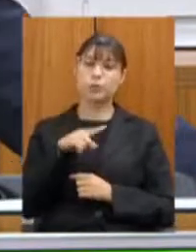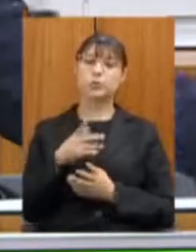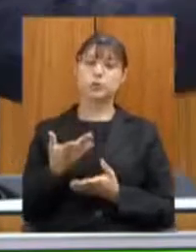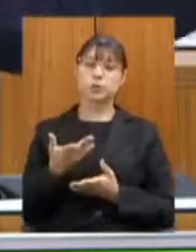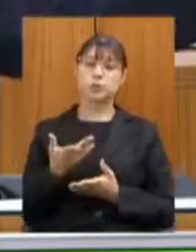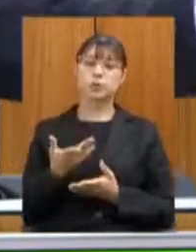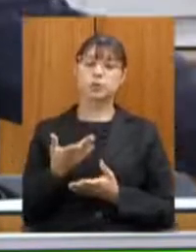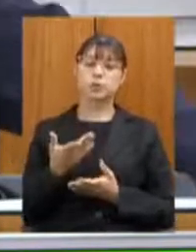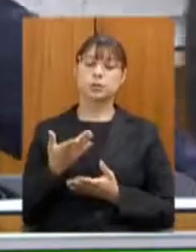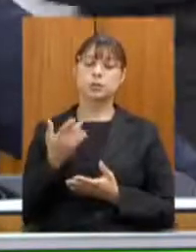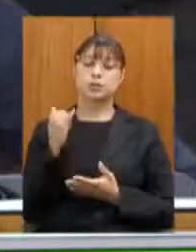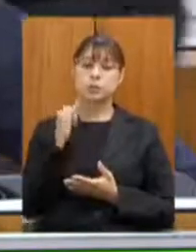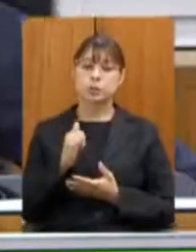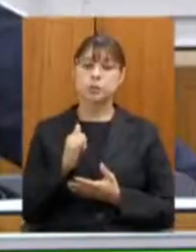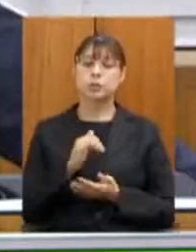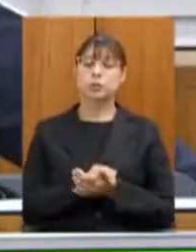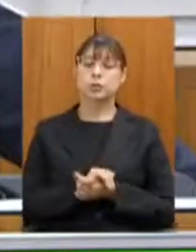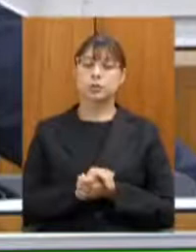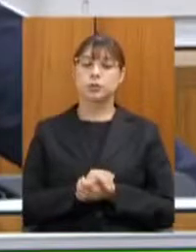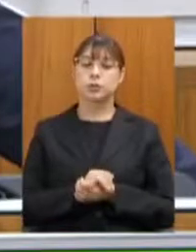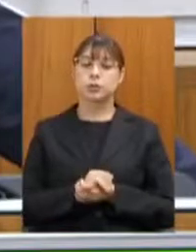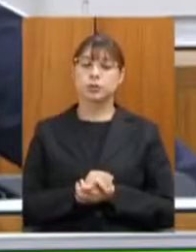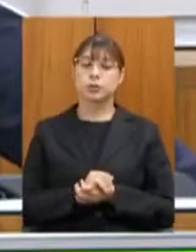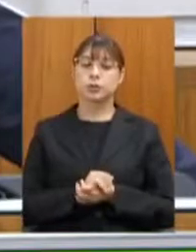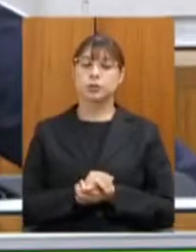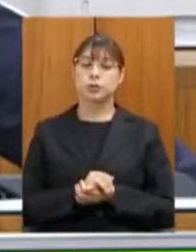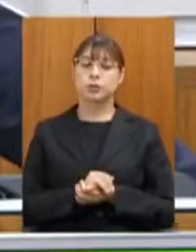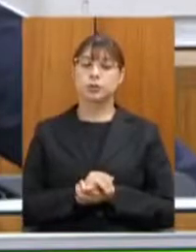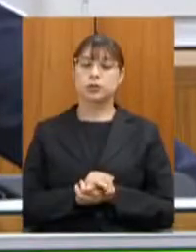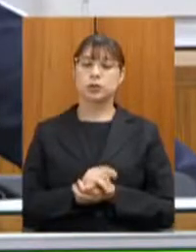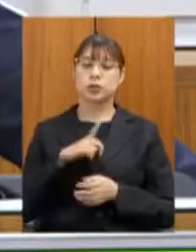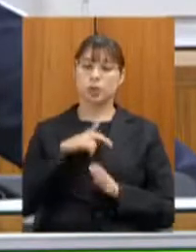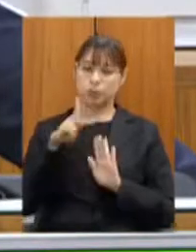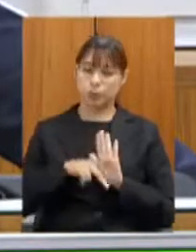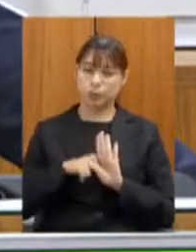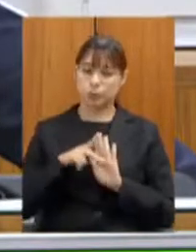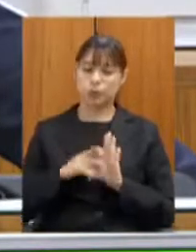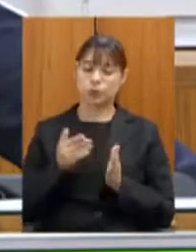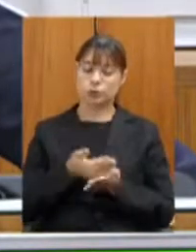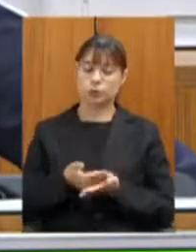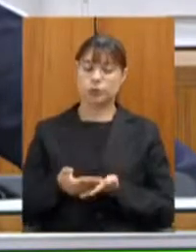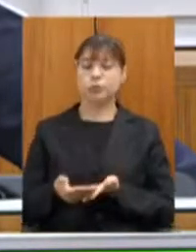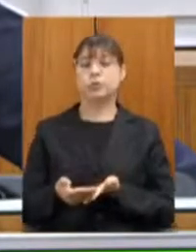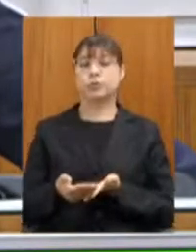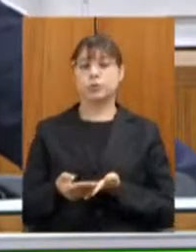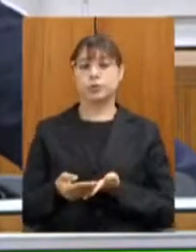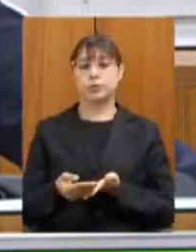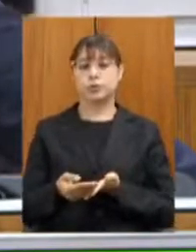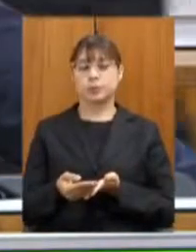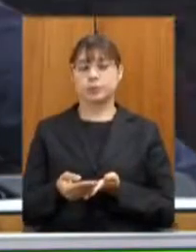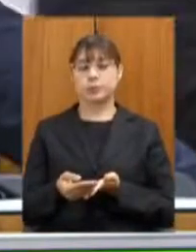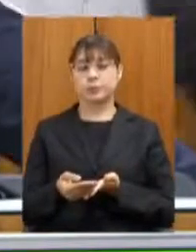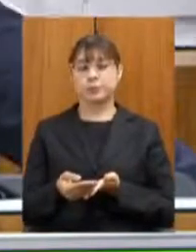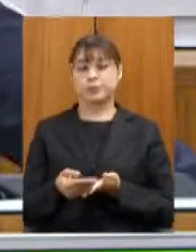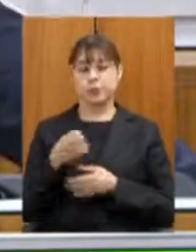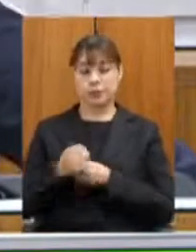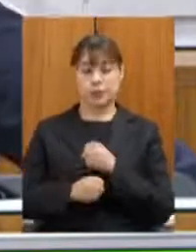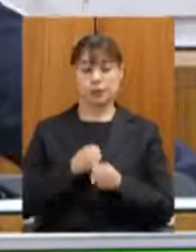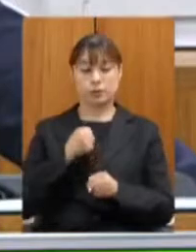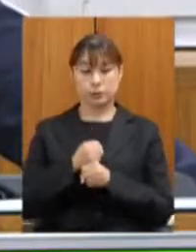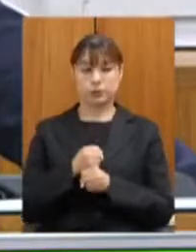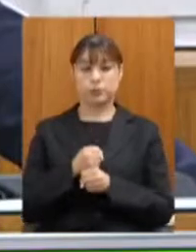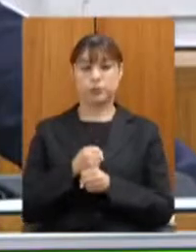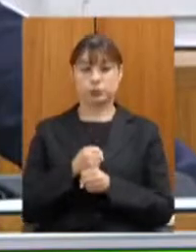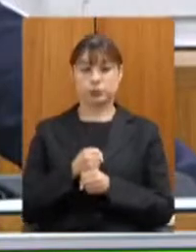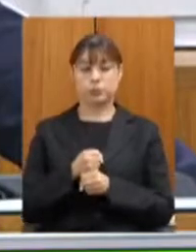trouxemos aqui no nosso slide esse projeto ele se inicia já no ano que vem